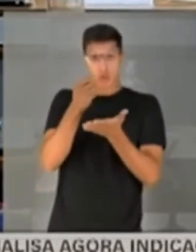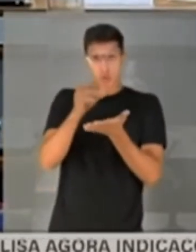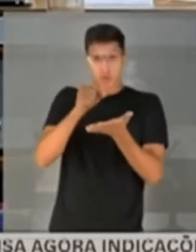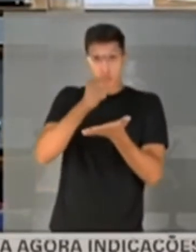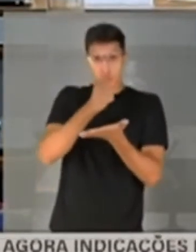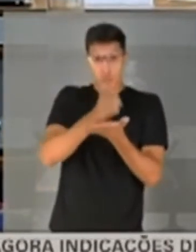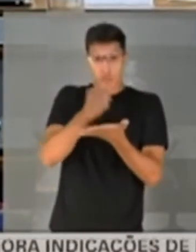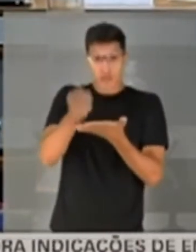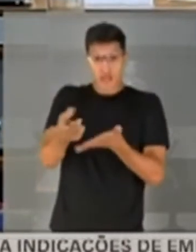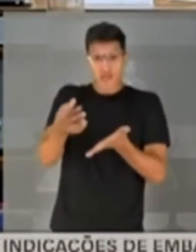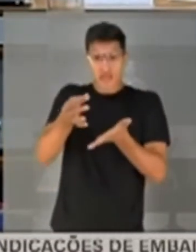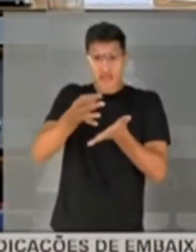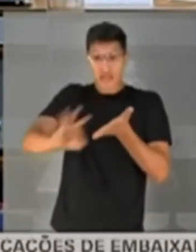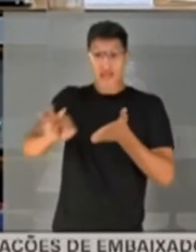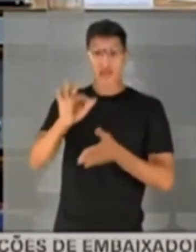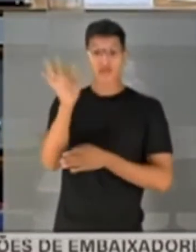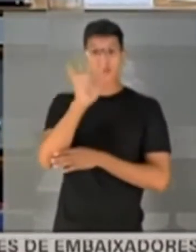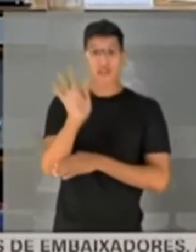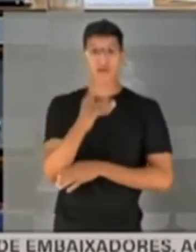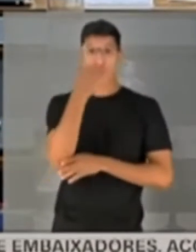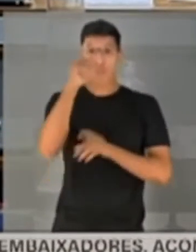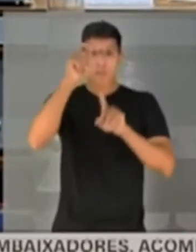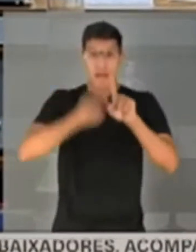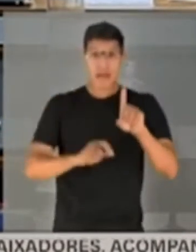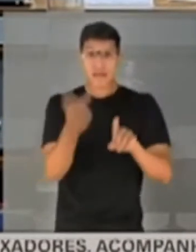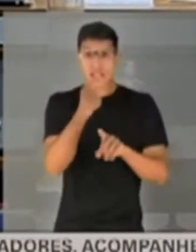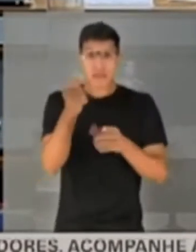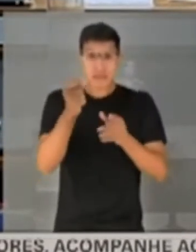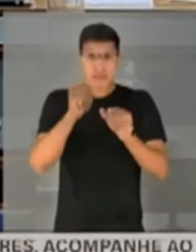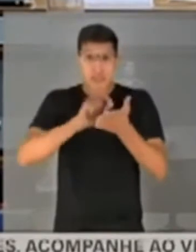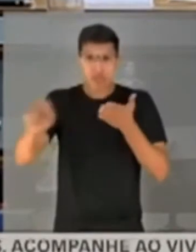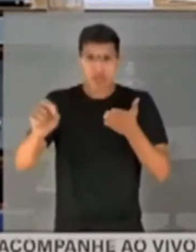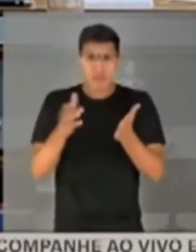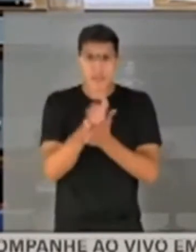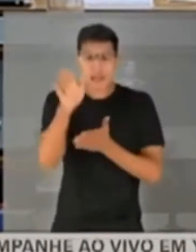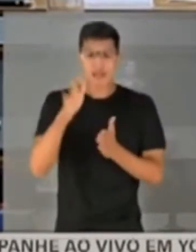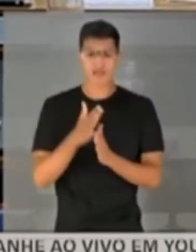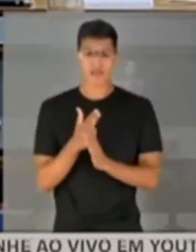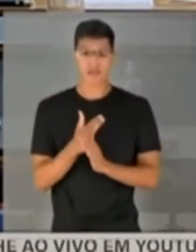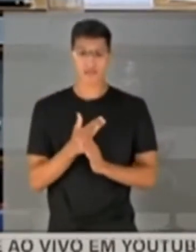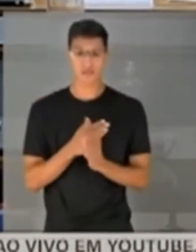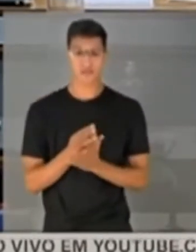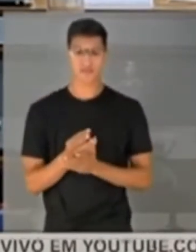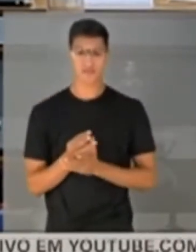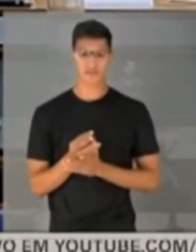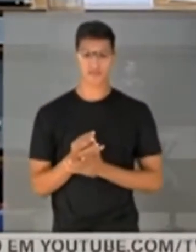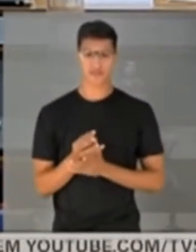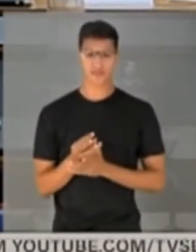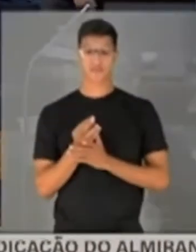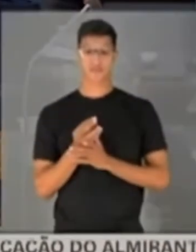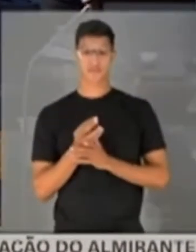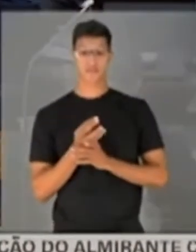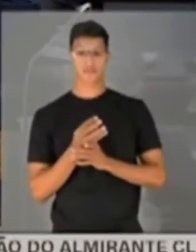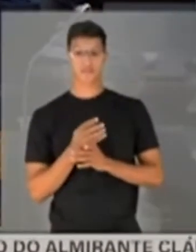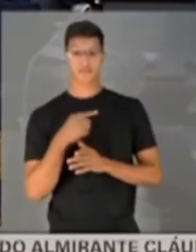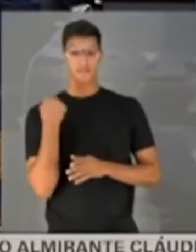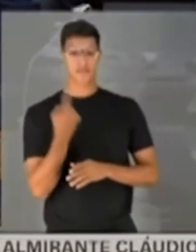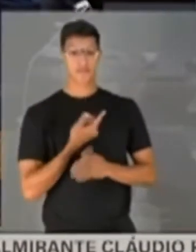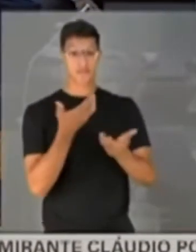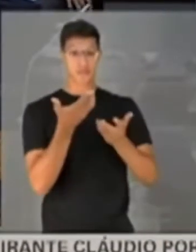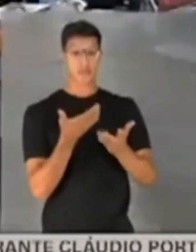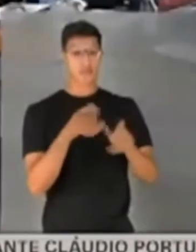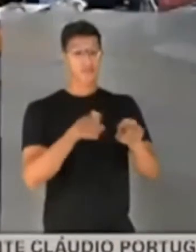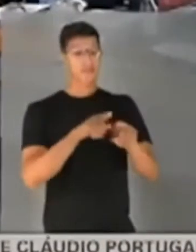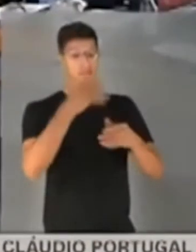em fevereiro. Sim. O contrato foi assinado dia 25 de março. De fevereiro. Fevereiro. de fevereiro. Nós queremos, inclusive,